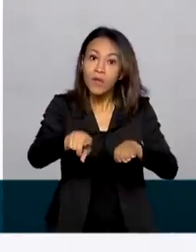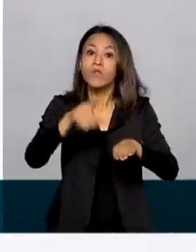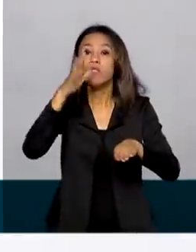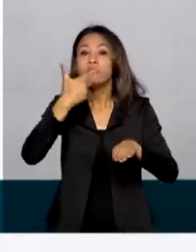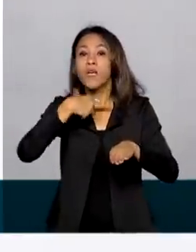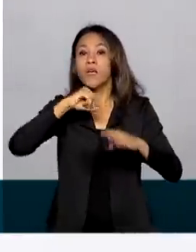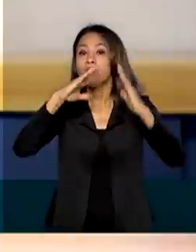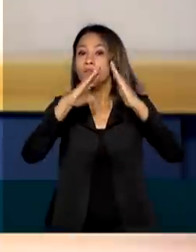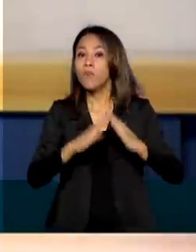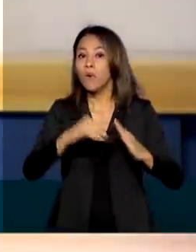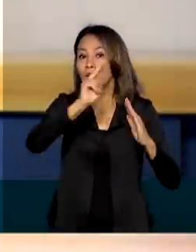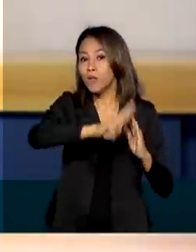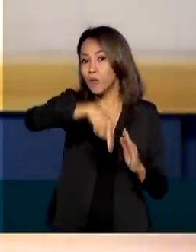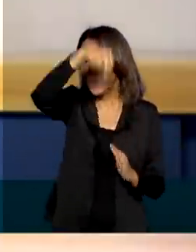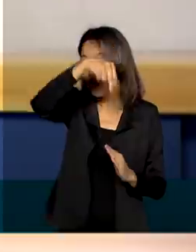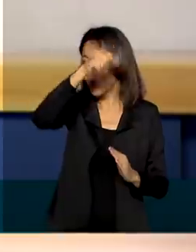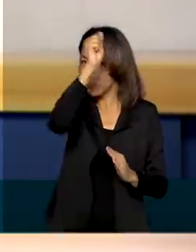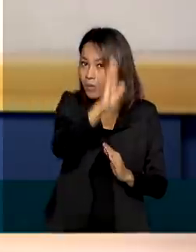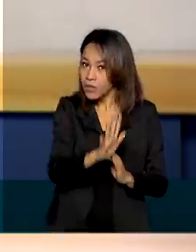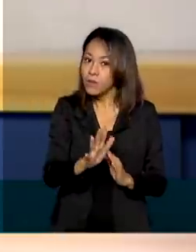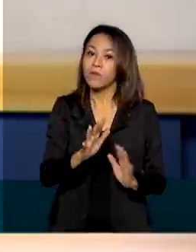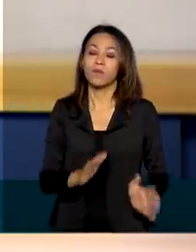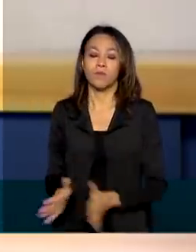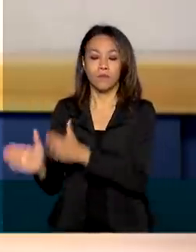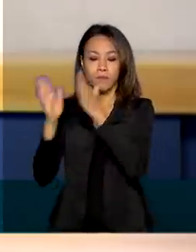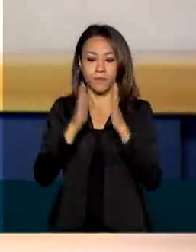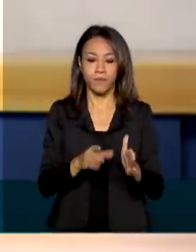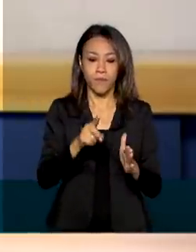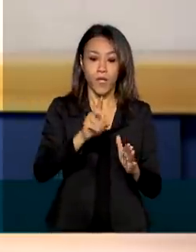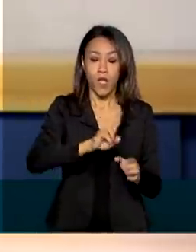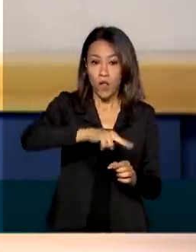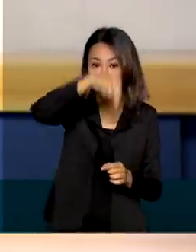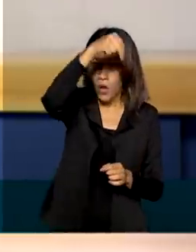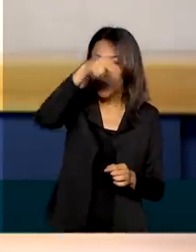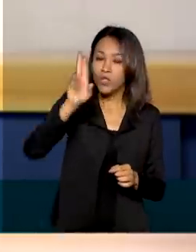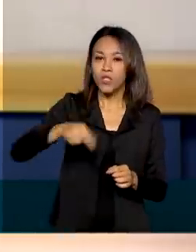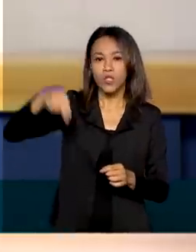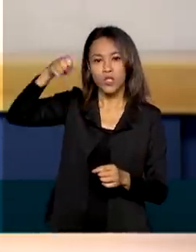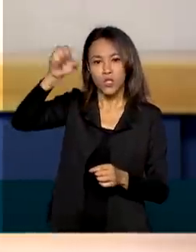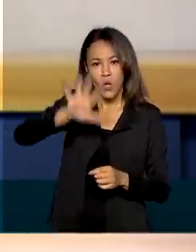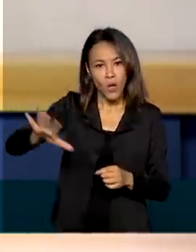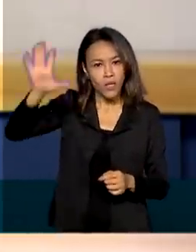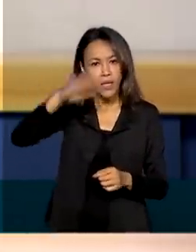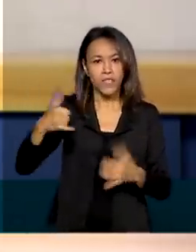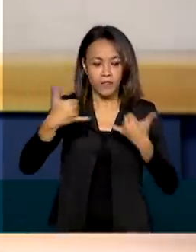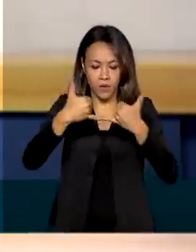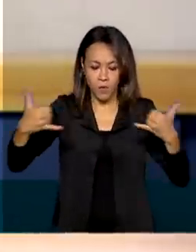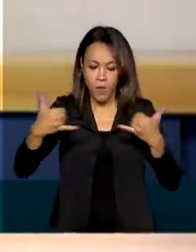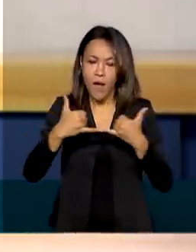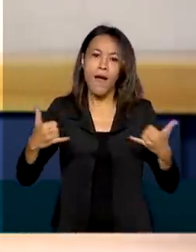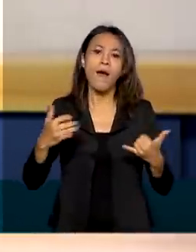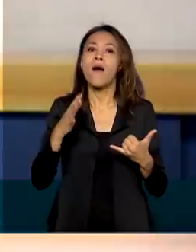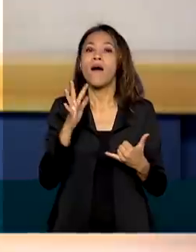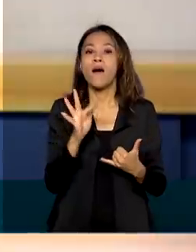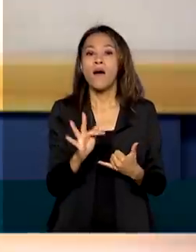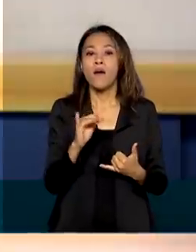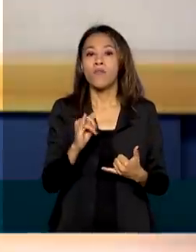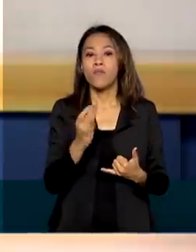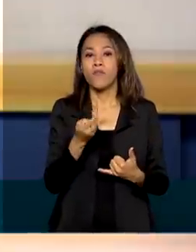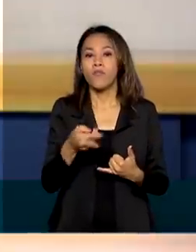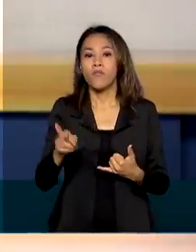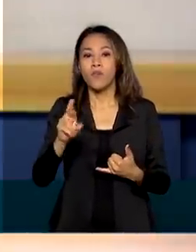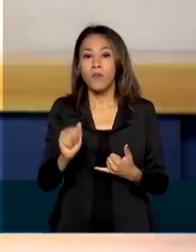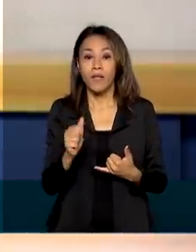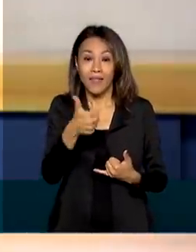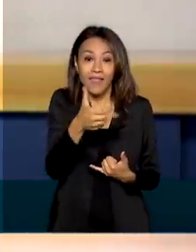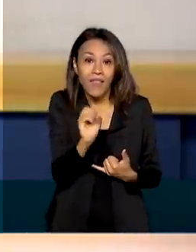norte do país. Fibra ótica para norte e nordeste, o norte conectado, que será muito importante. Vamos atender 10 milhões de